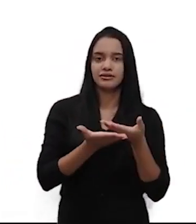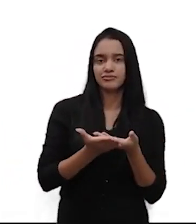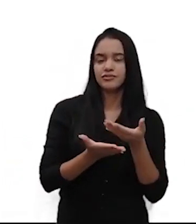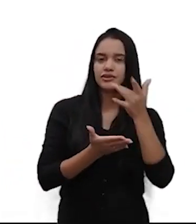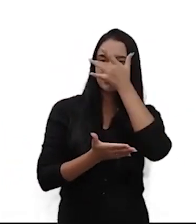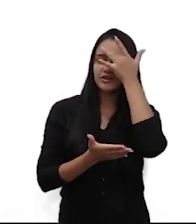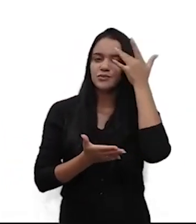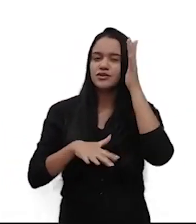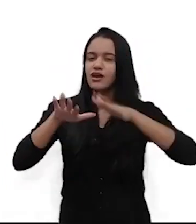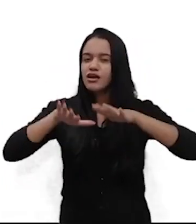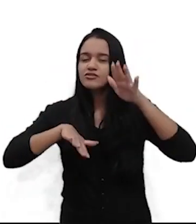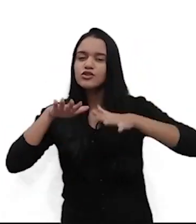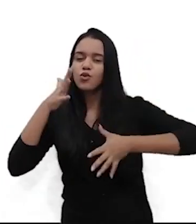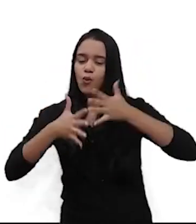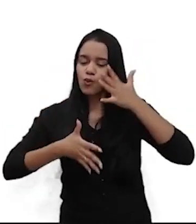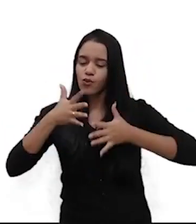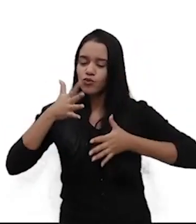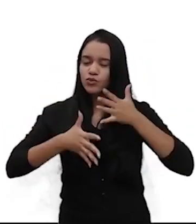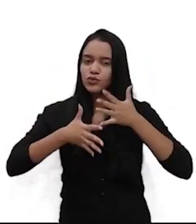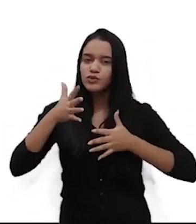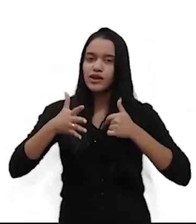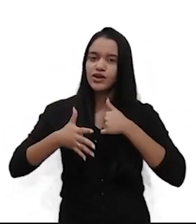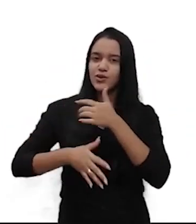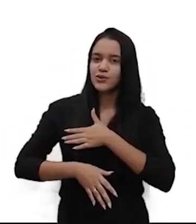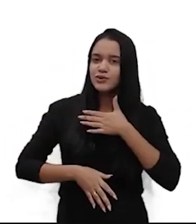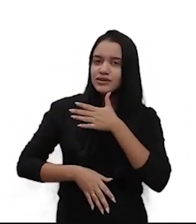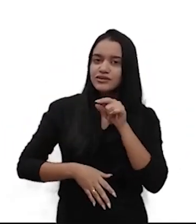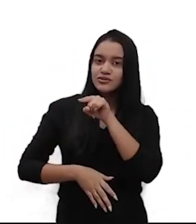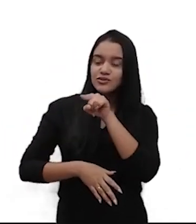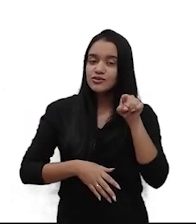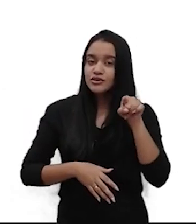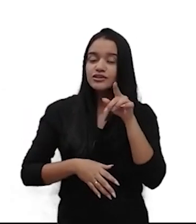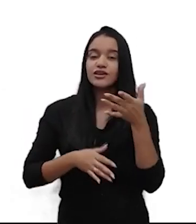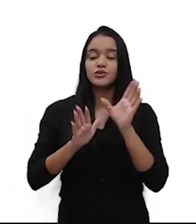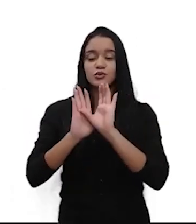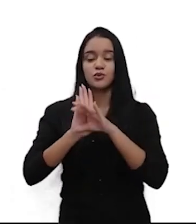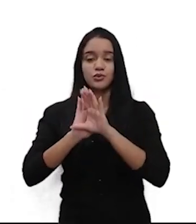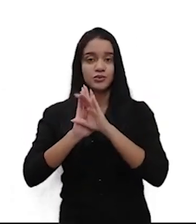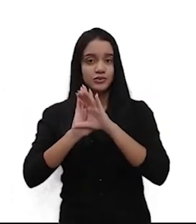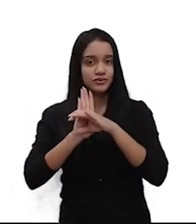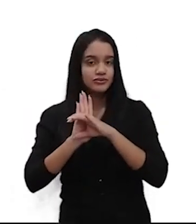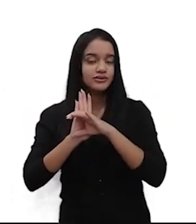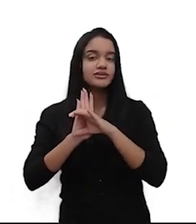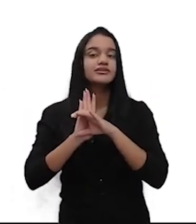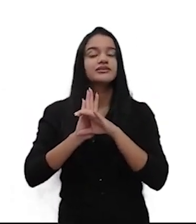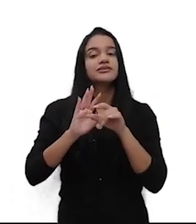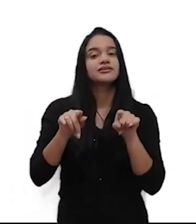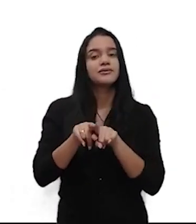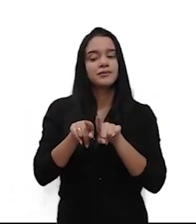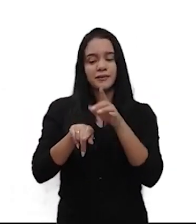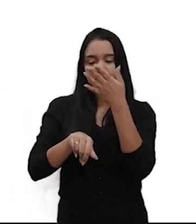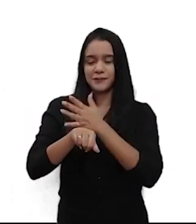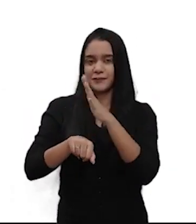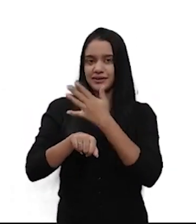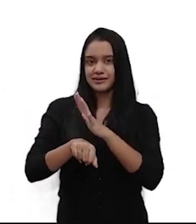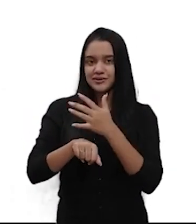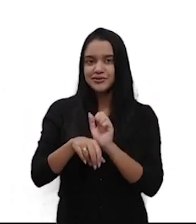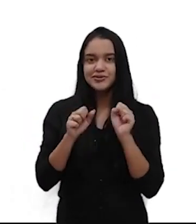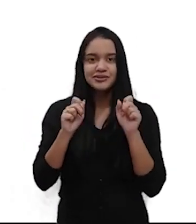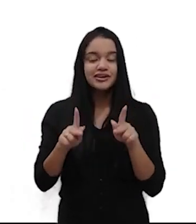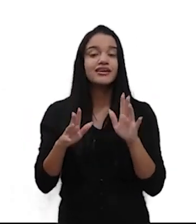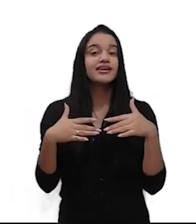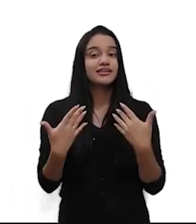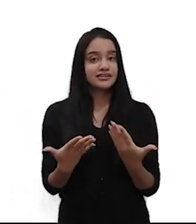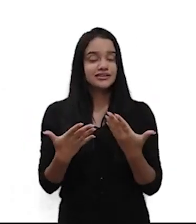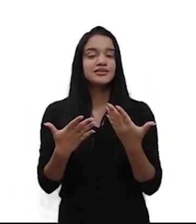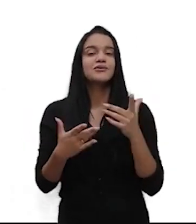as pessoas às vezes confundam uma com a outra, eu gostaria que você me acompanhasse no conceito aplicável e prático da coisa, tá? Então,